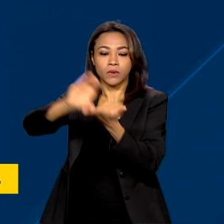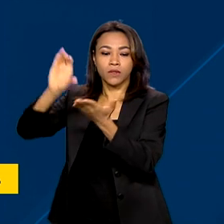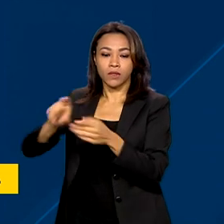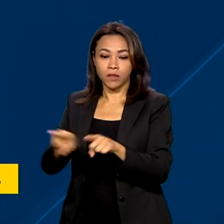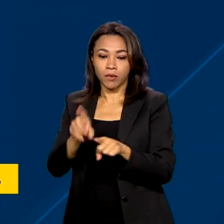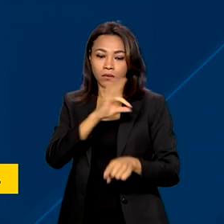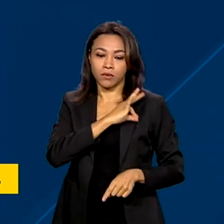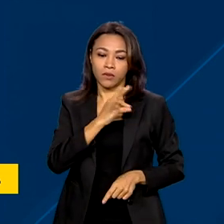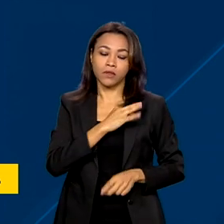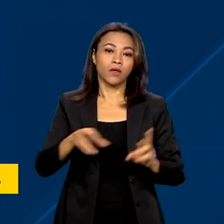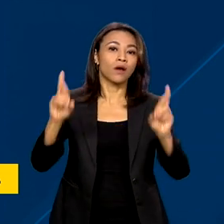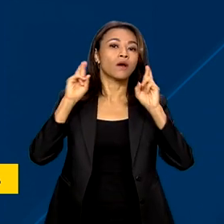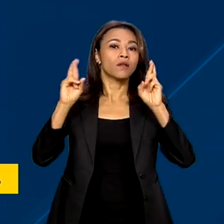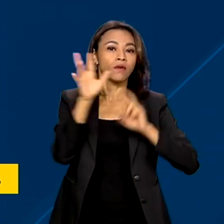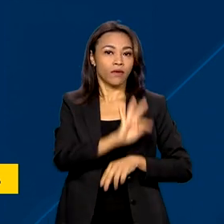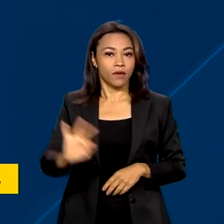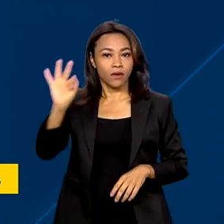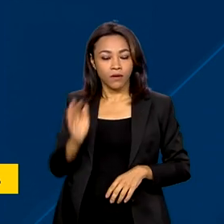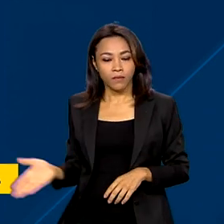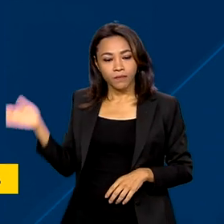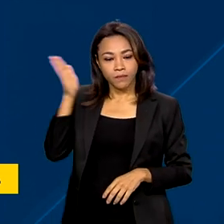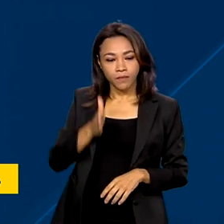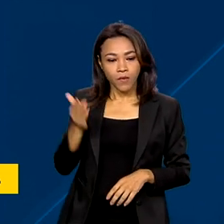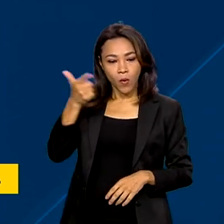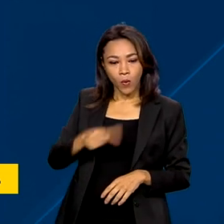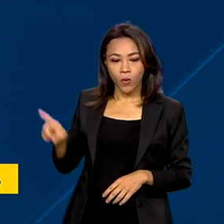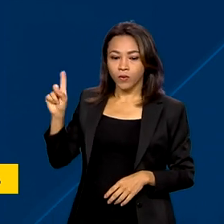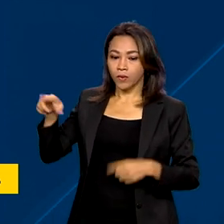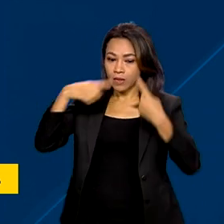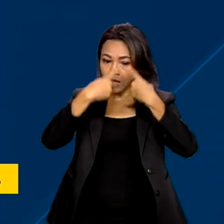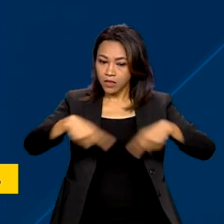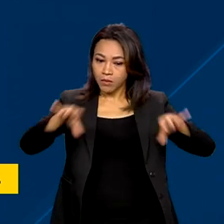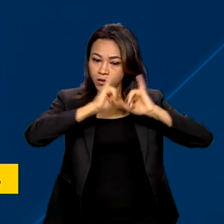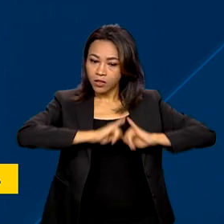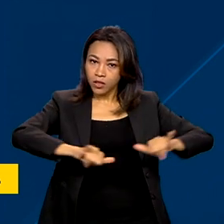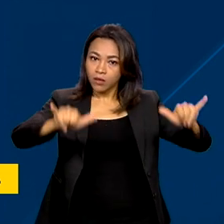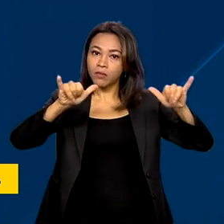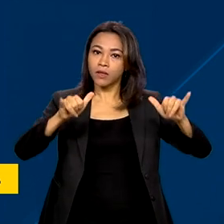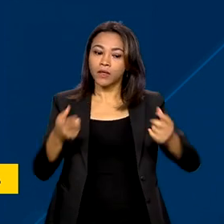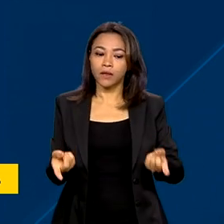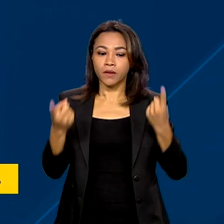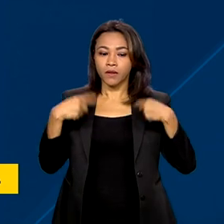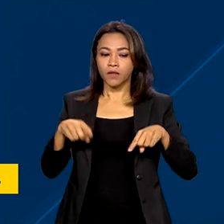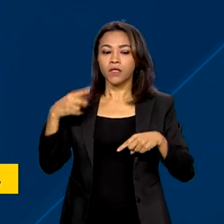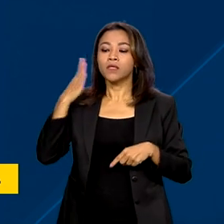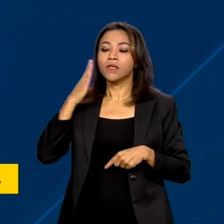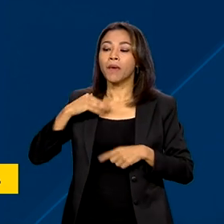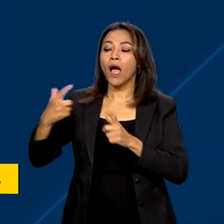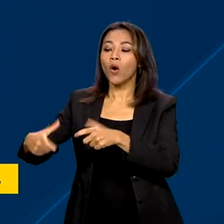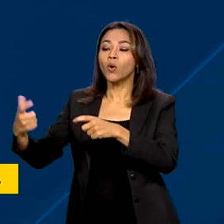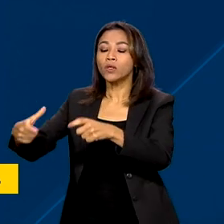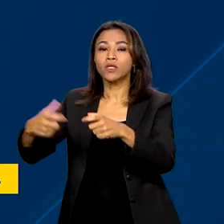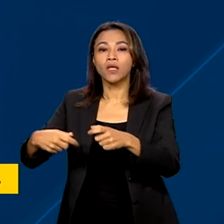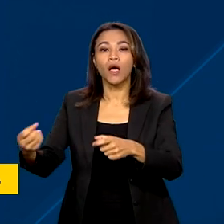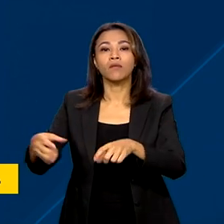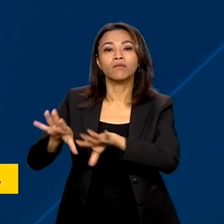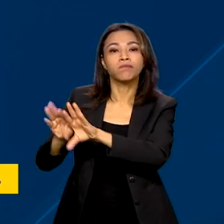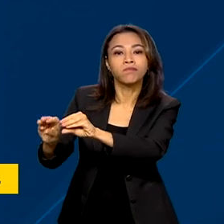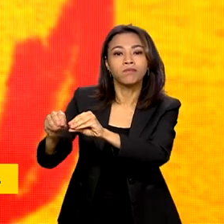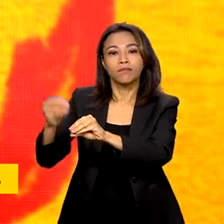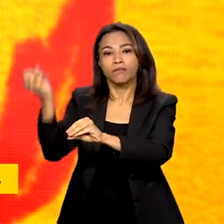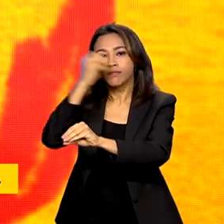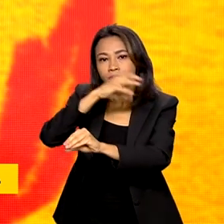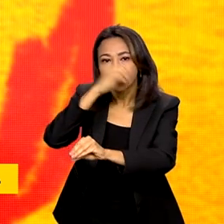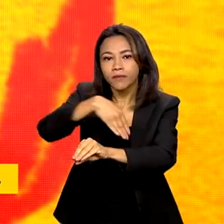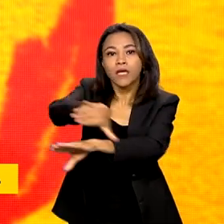Federal, o lançamento da campanha Faça Bonito e o mapeamento de pontos de exploração sexual em rodovias.